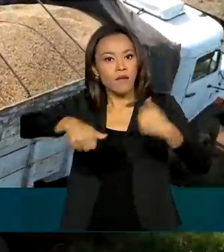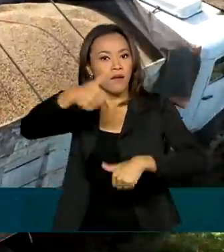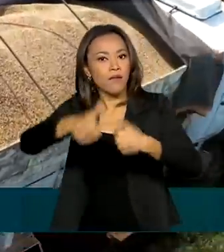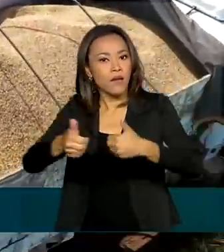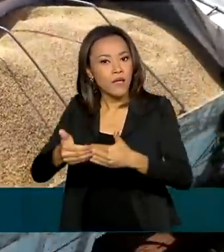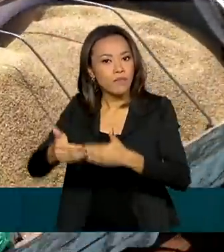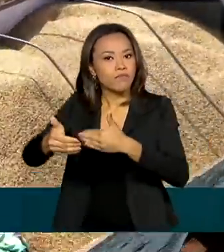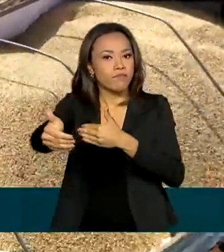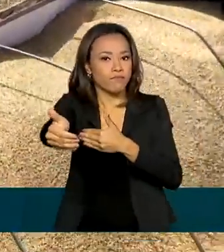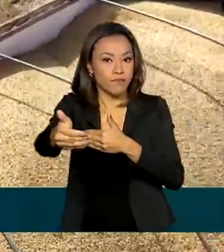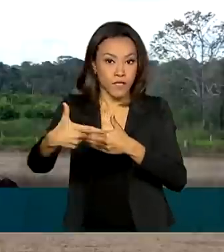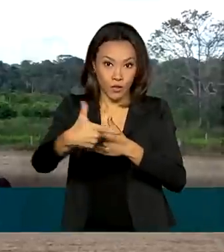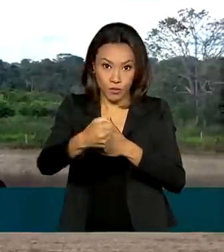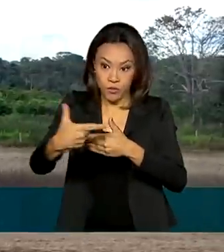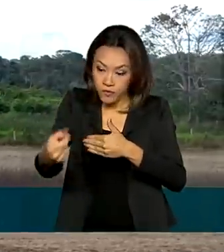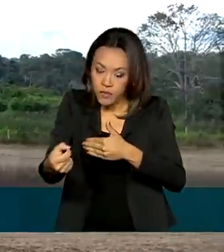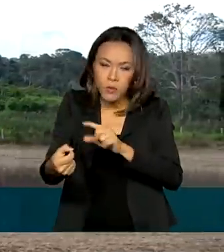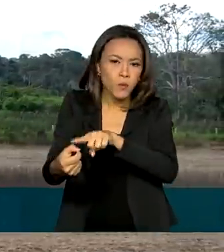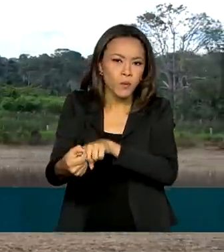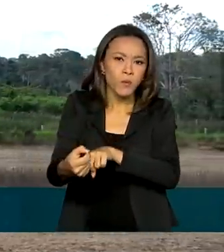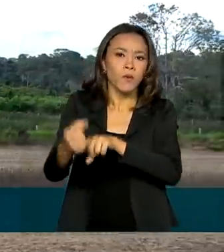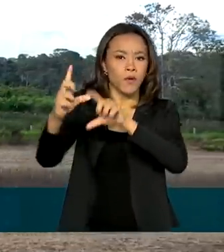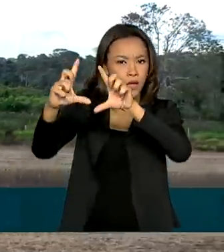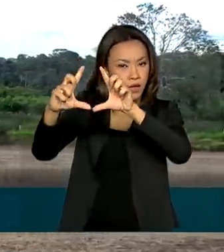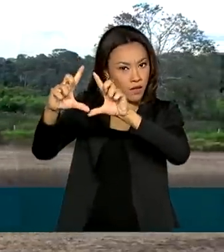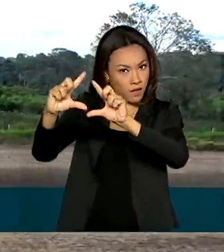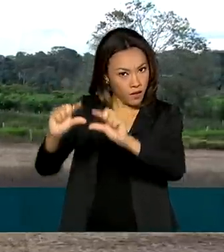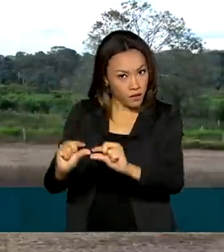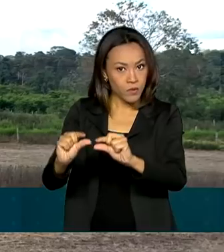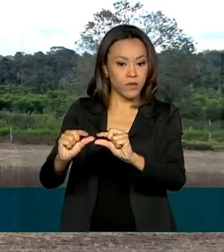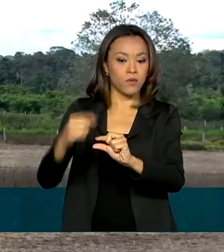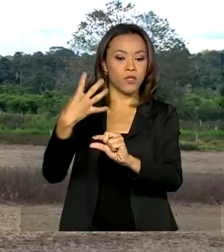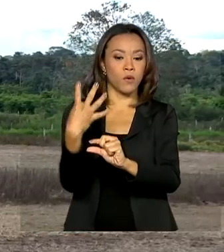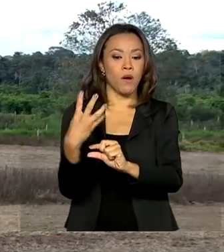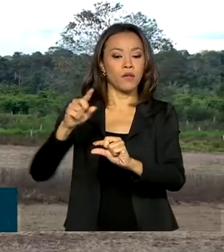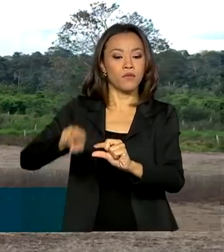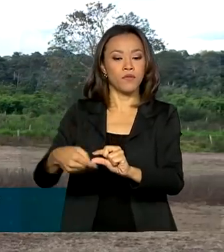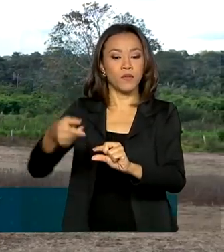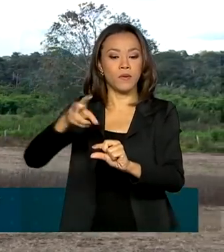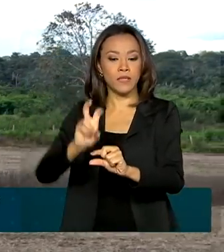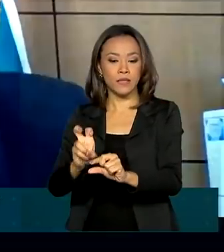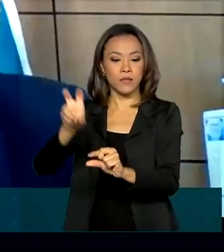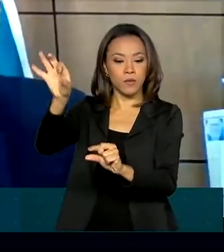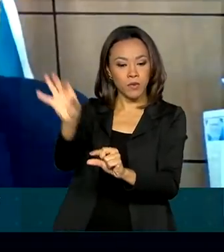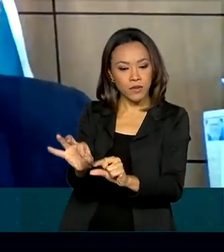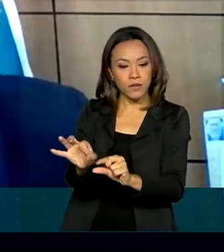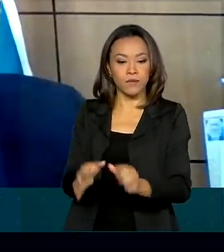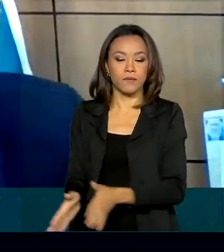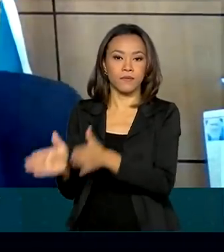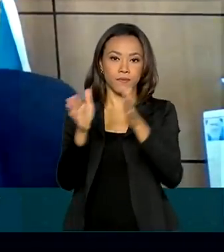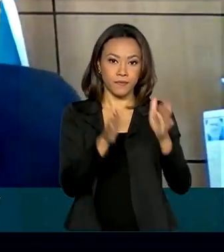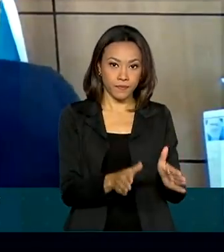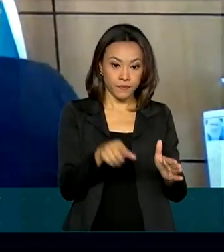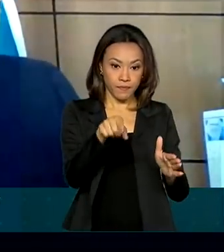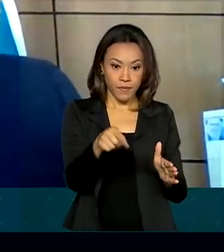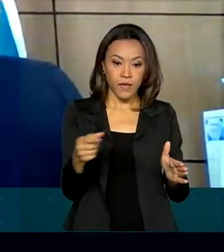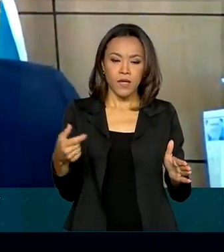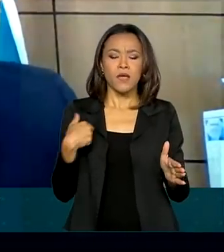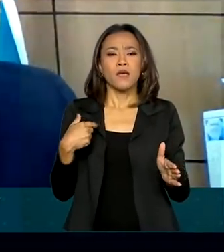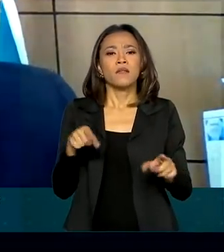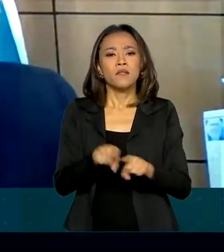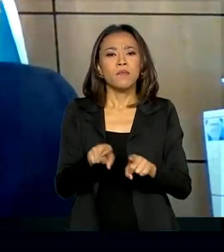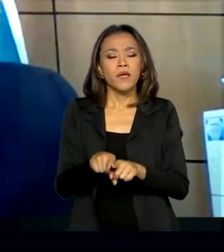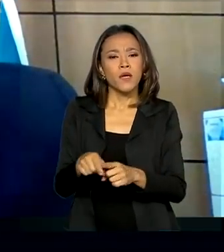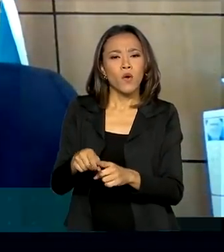de fechar 2020 com redução de 4,5%. Em conjunto com programas de